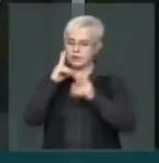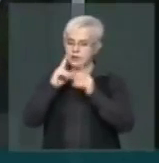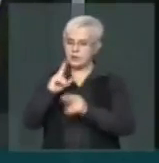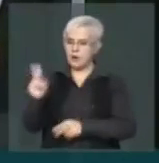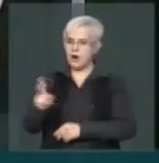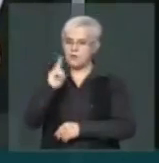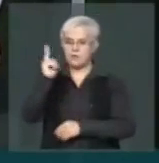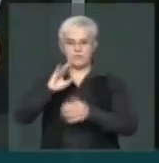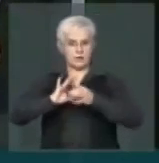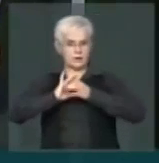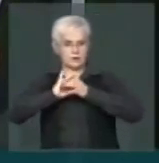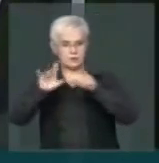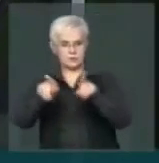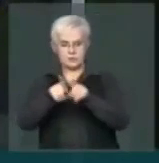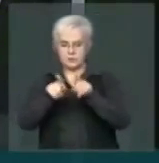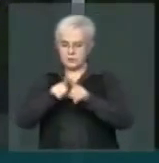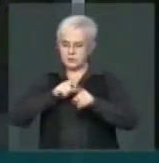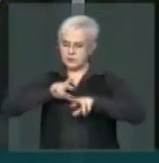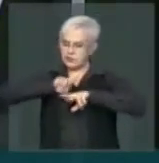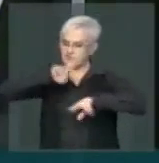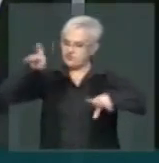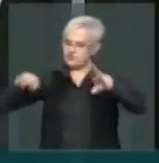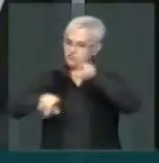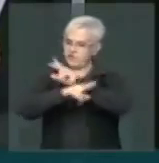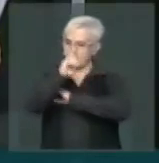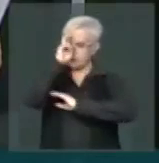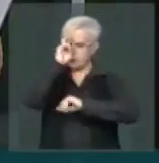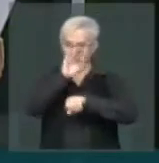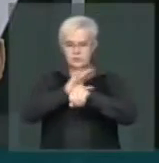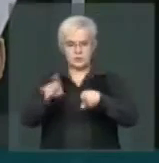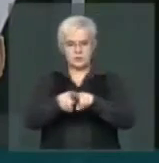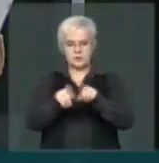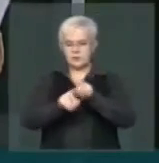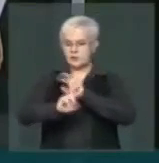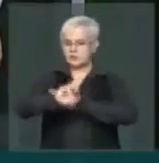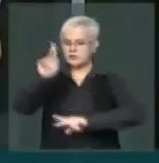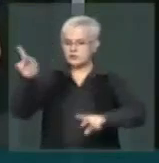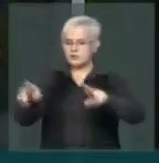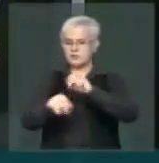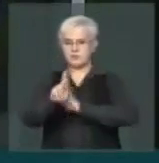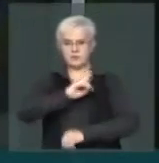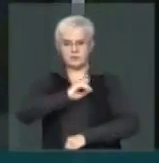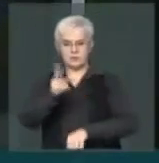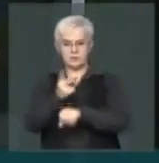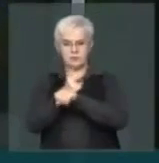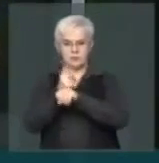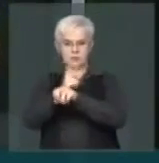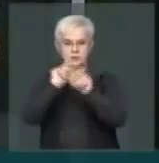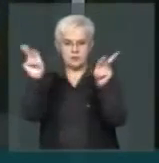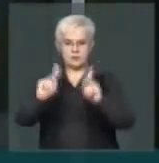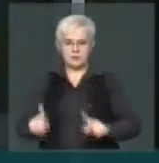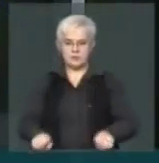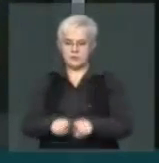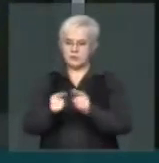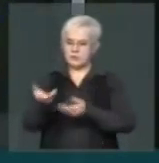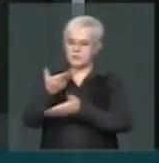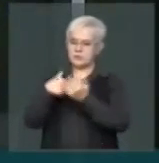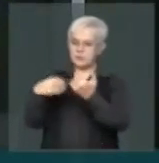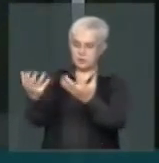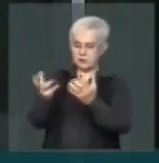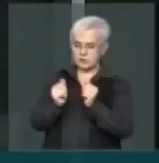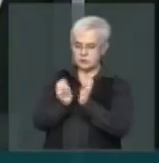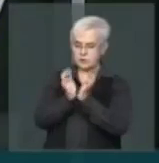democráticos, são movidos pela diversidade cultural, pela diversidade religiosa, pela busca pela paz, pelo acolhimento às